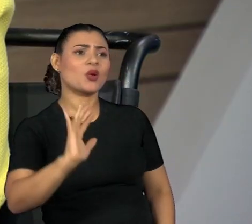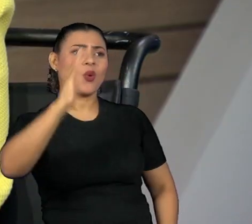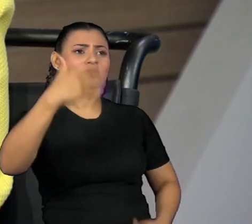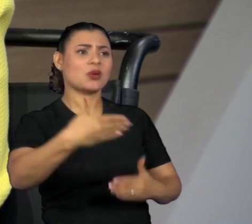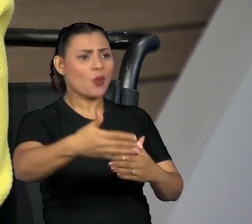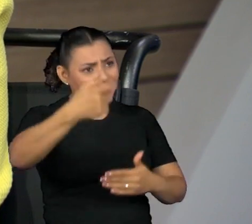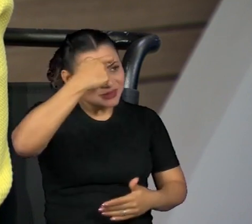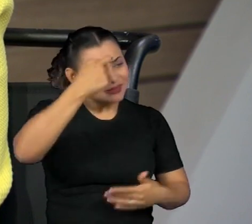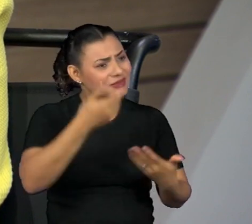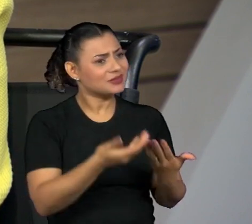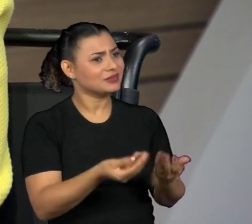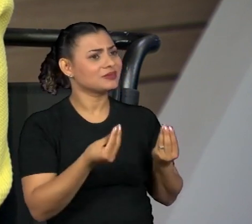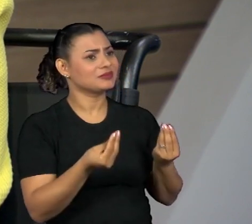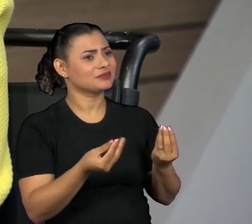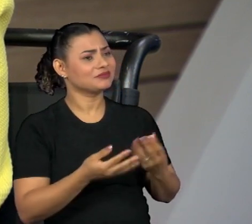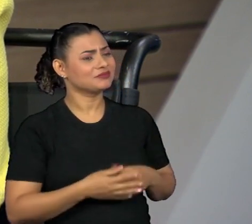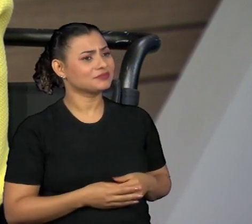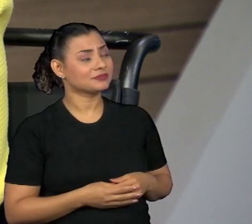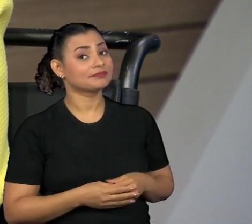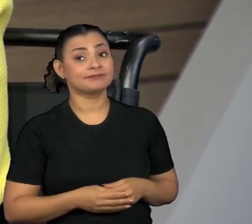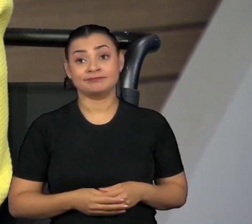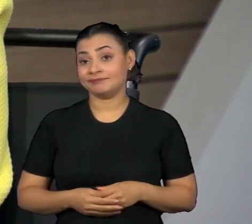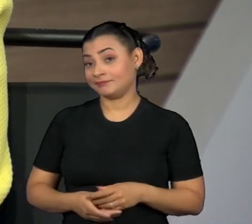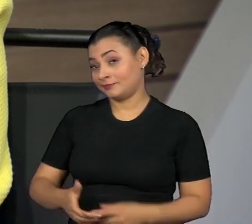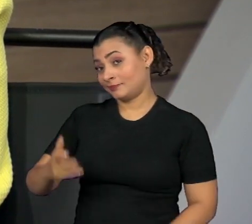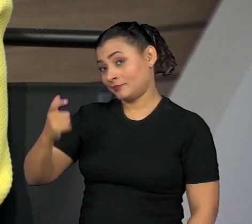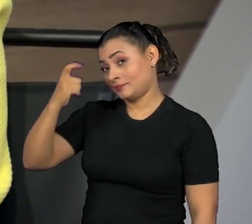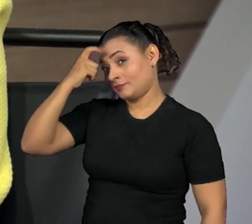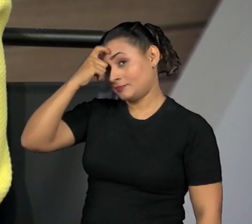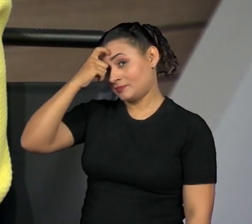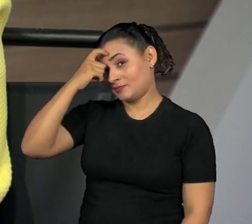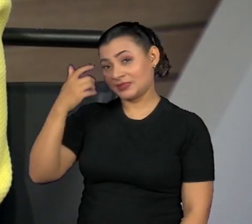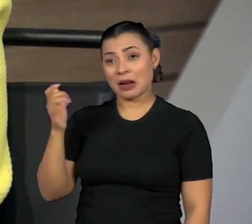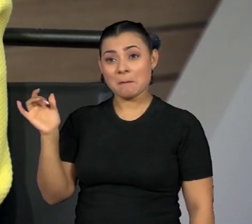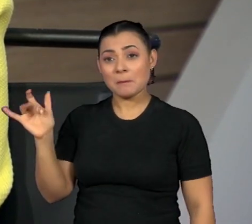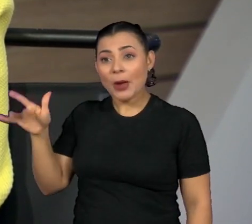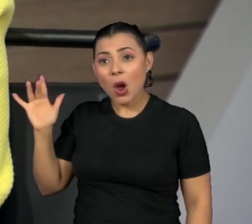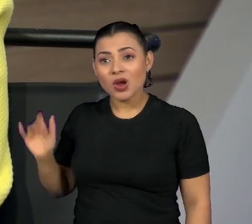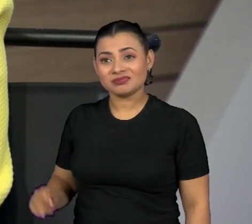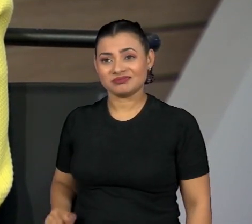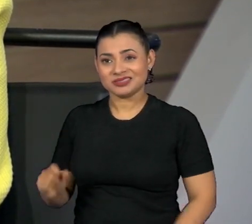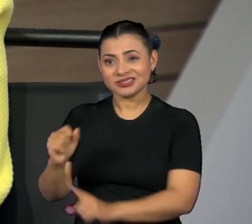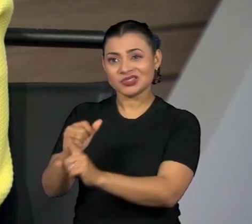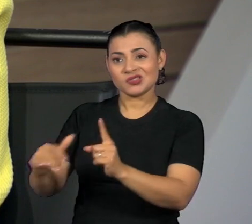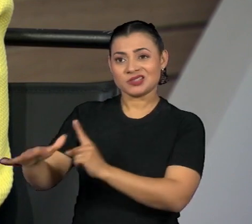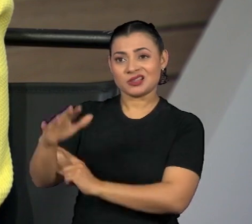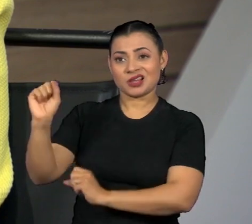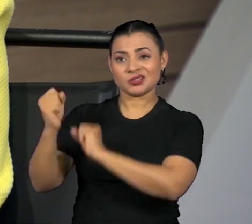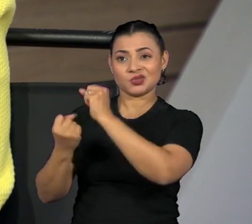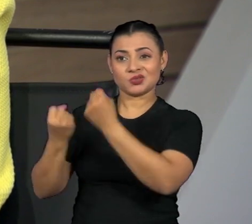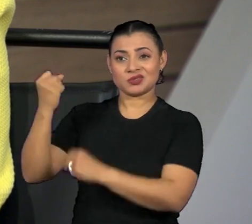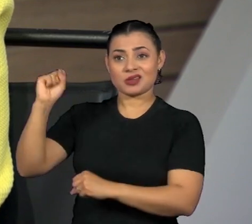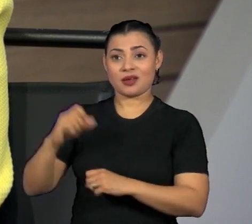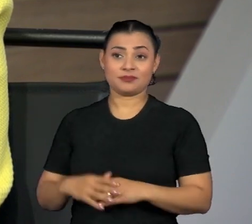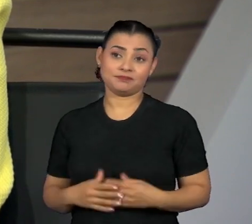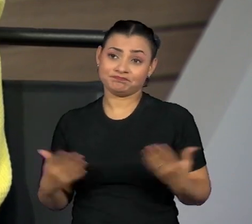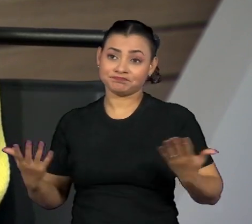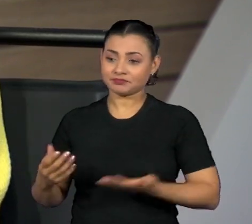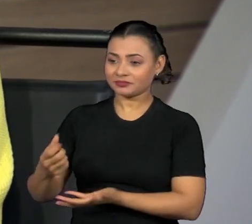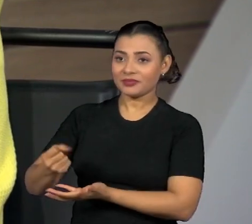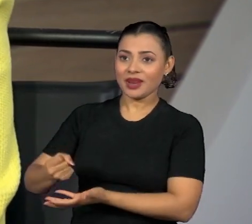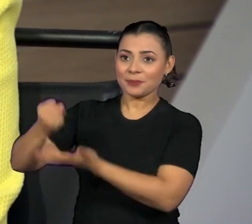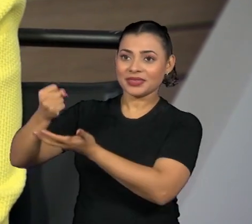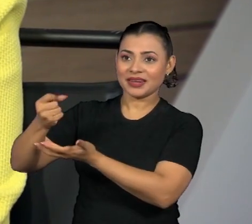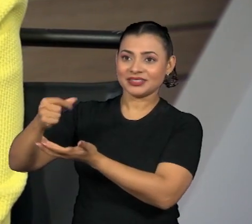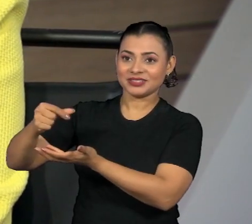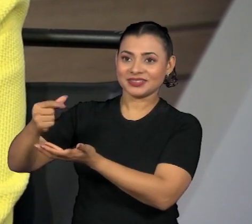pensamento? Esse é um pensamento muito arraigado na nossa sociedade industrial capitalista, mas não